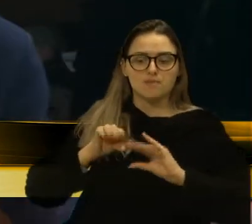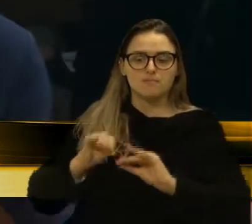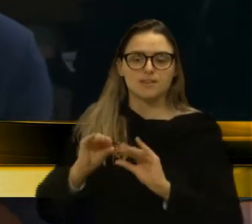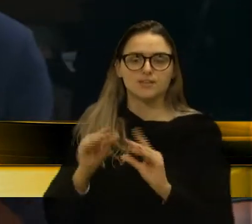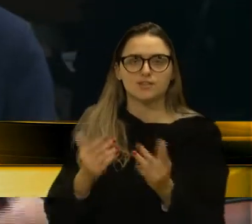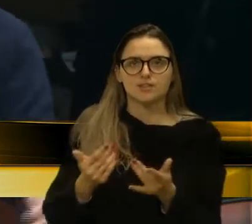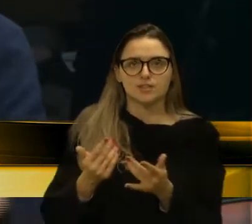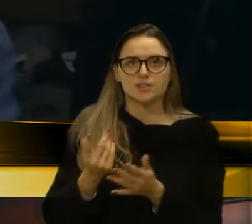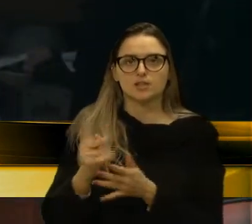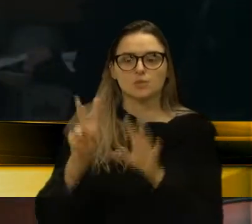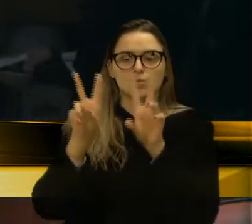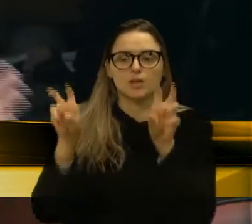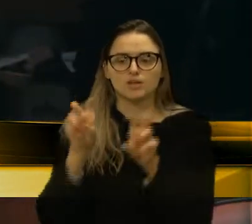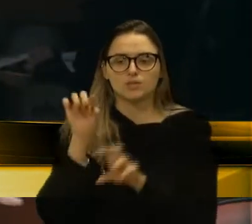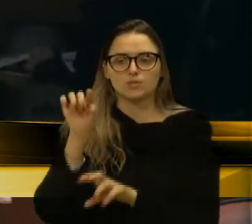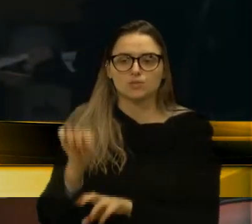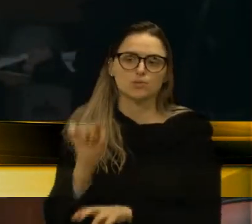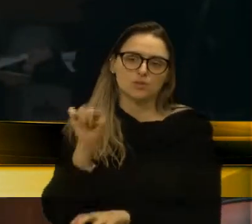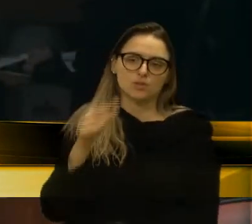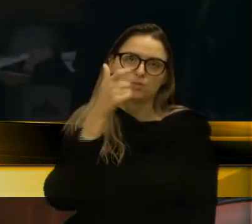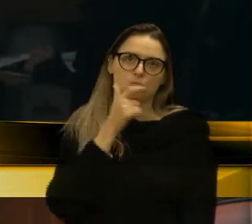que vossa excelência acha que é seu.